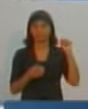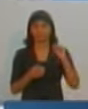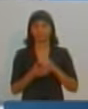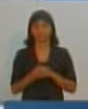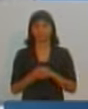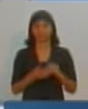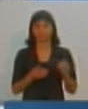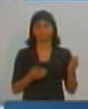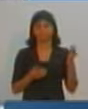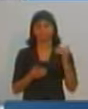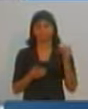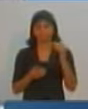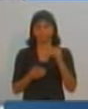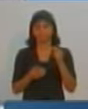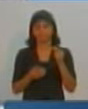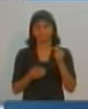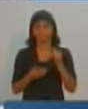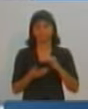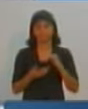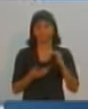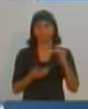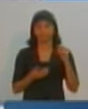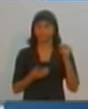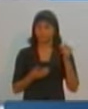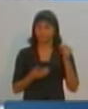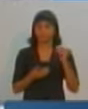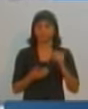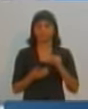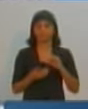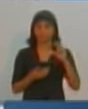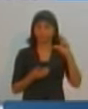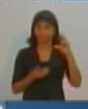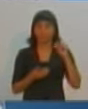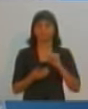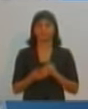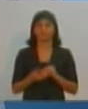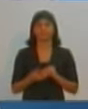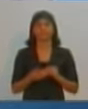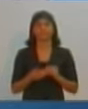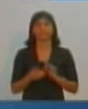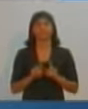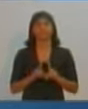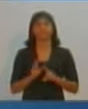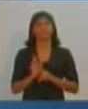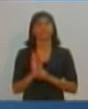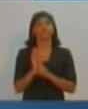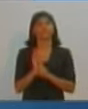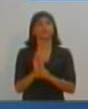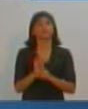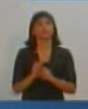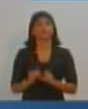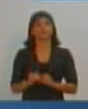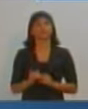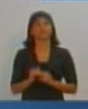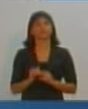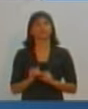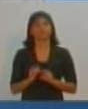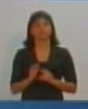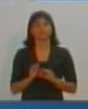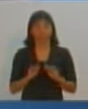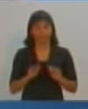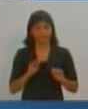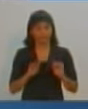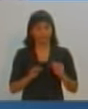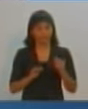um X de toda a população para ajudar a Santa Casa. A Santa Casa equilibrou as contas. A Santa